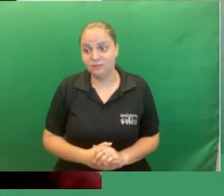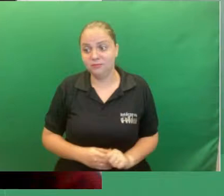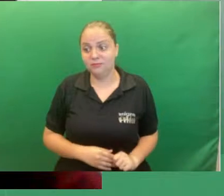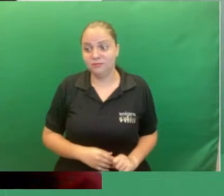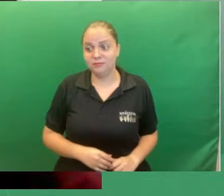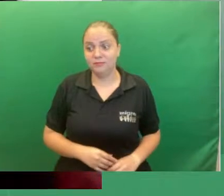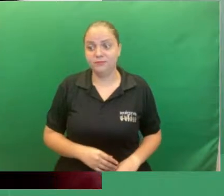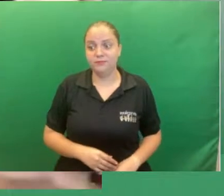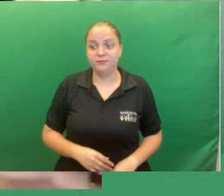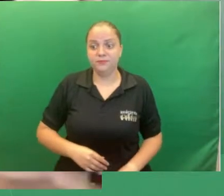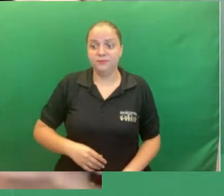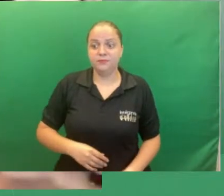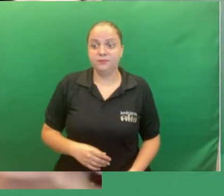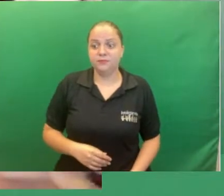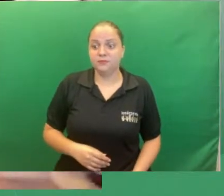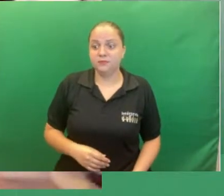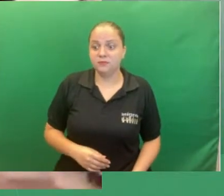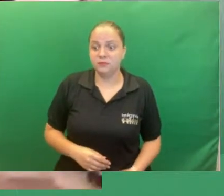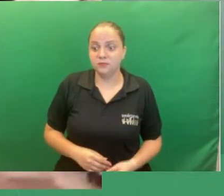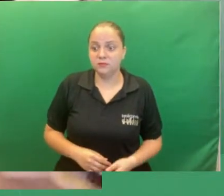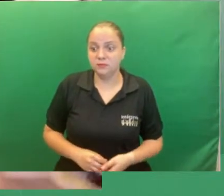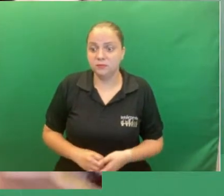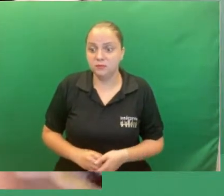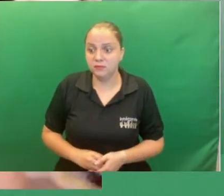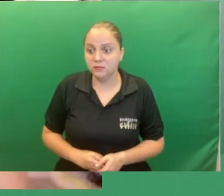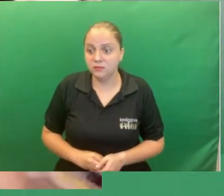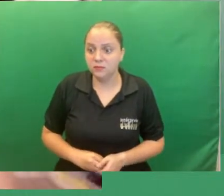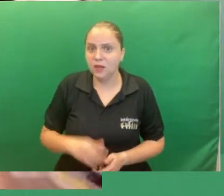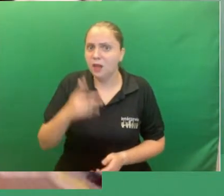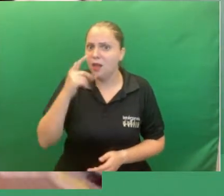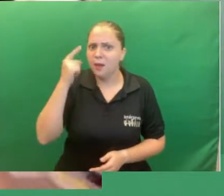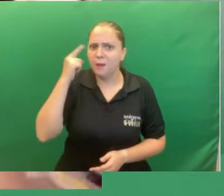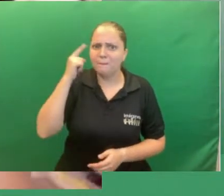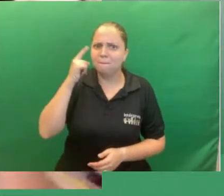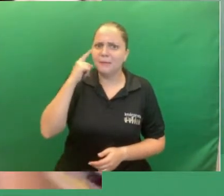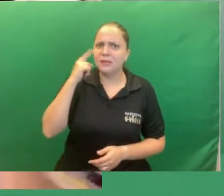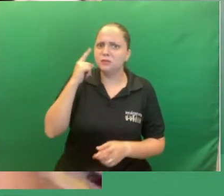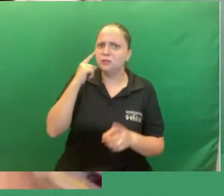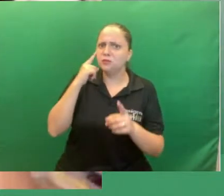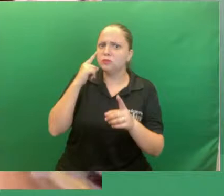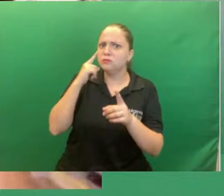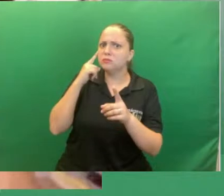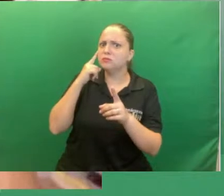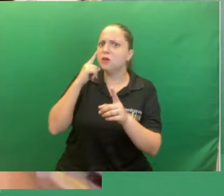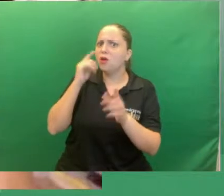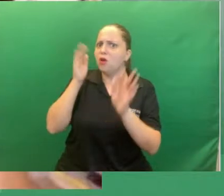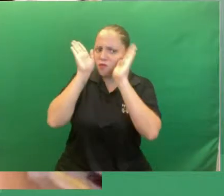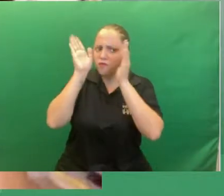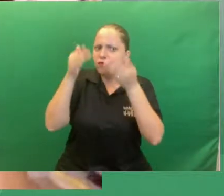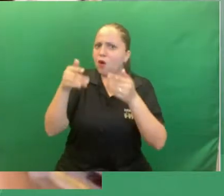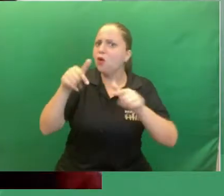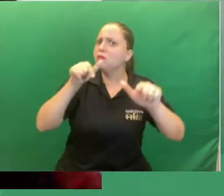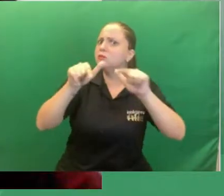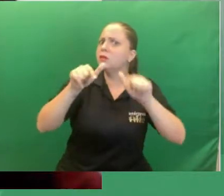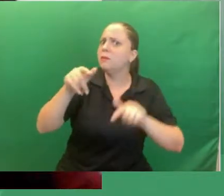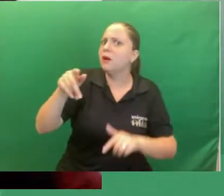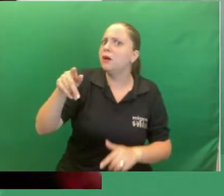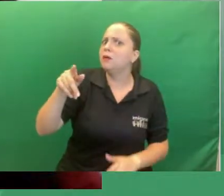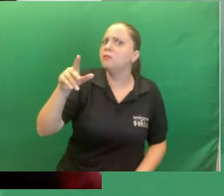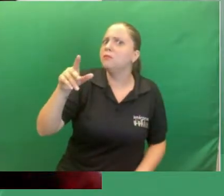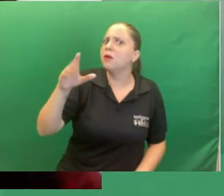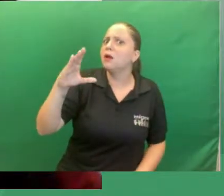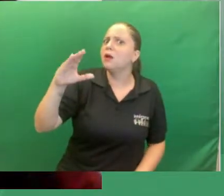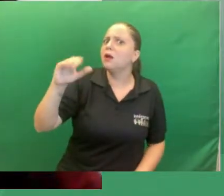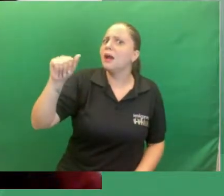A Camila está eu queria que seja mais direcionada para o trabalho da Camila né É verdade a Camila